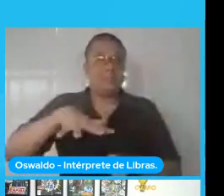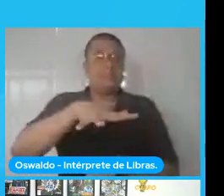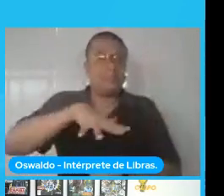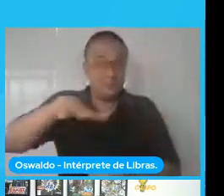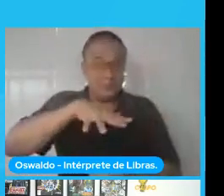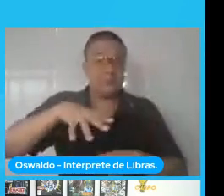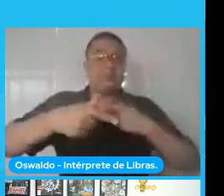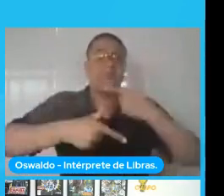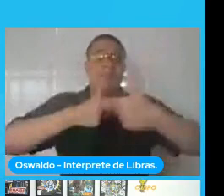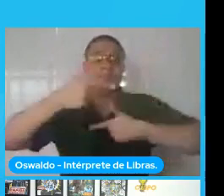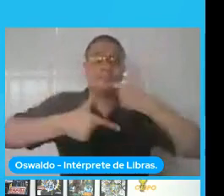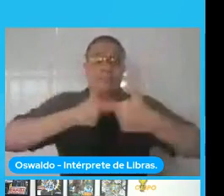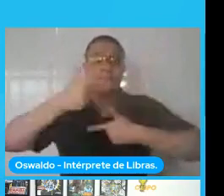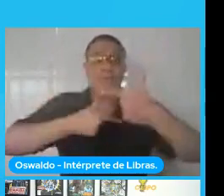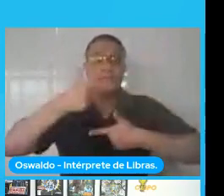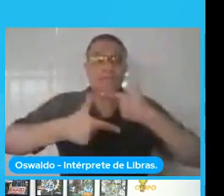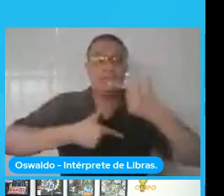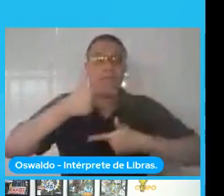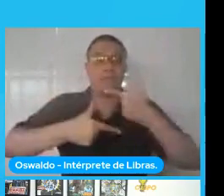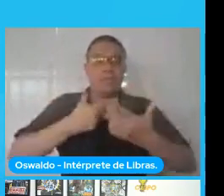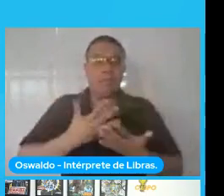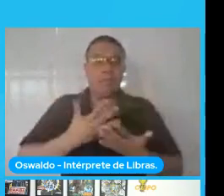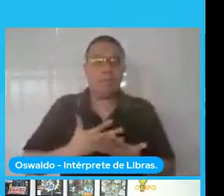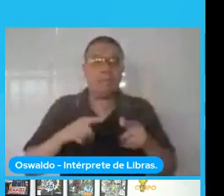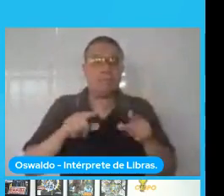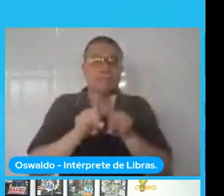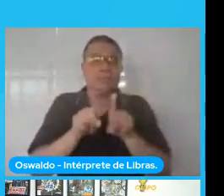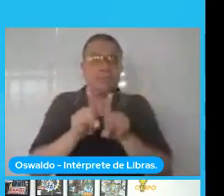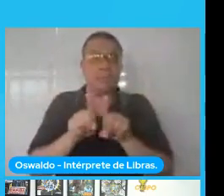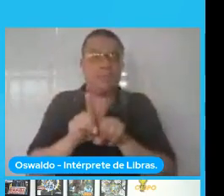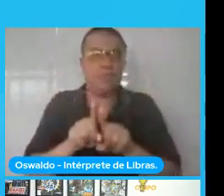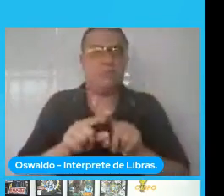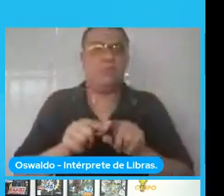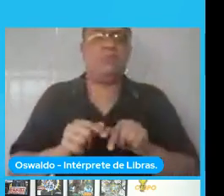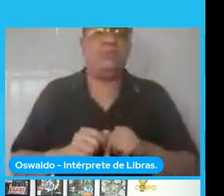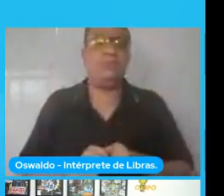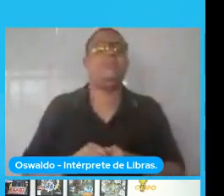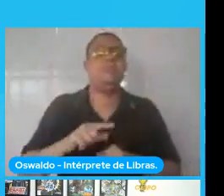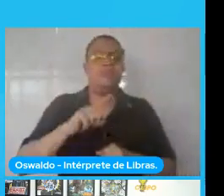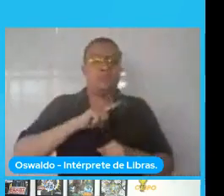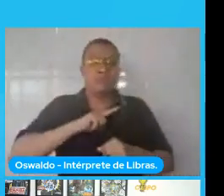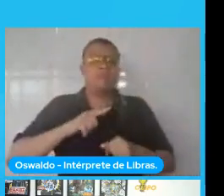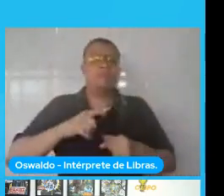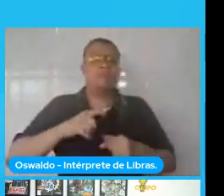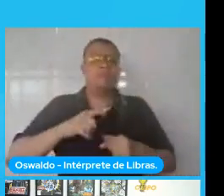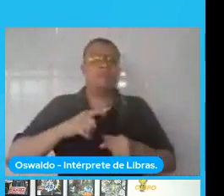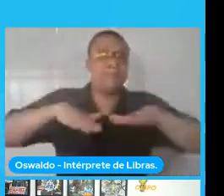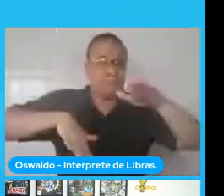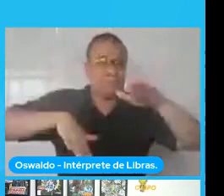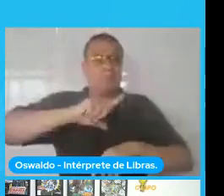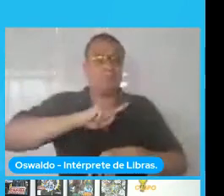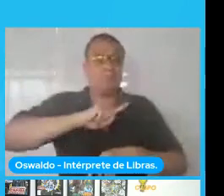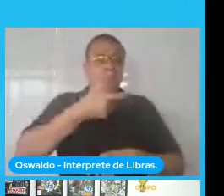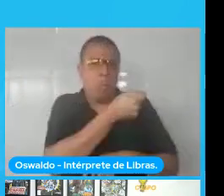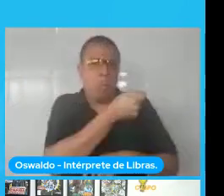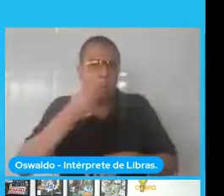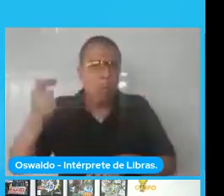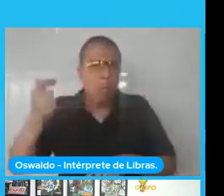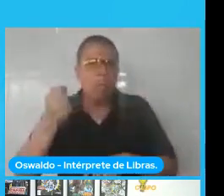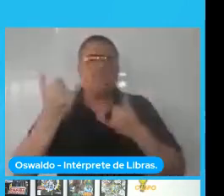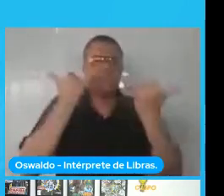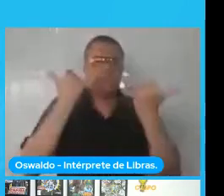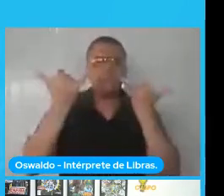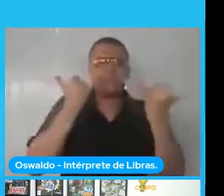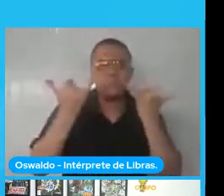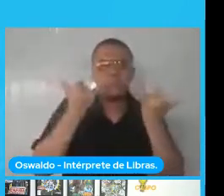e ele estava falando sobre a parte de esparcidade, então muitas vezes a gente tem poucos dados, mas